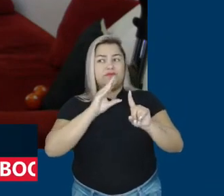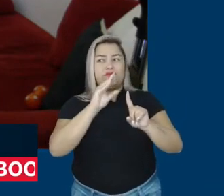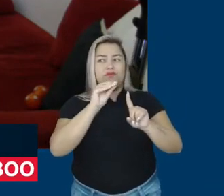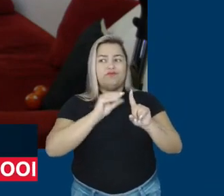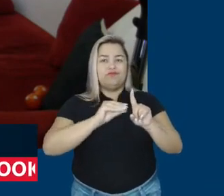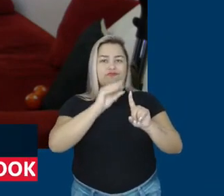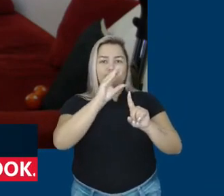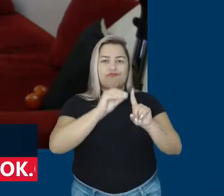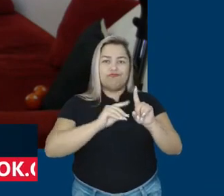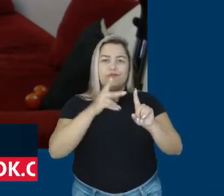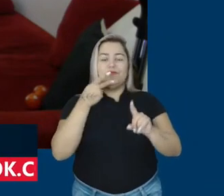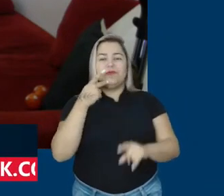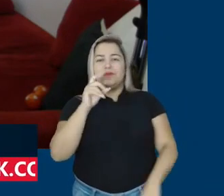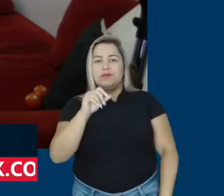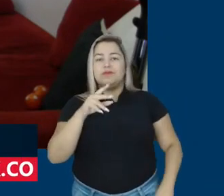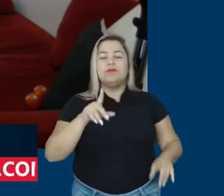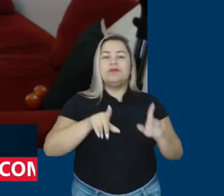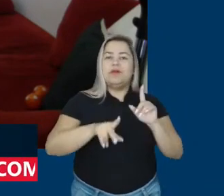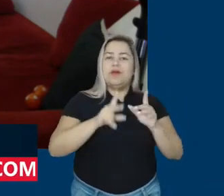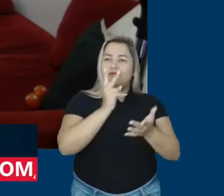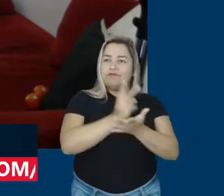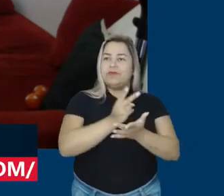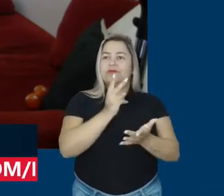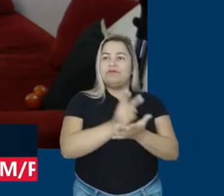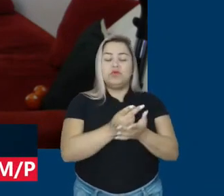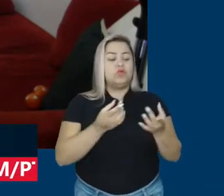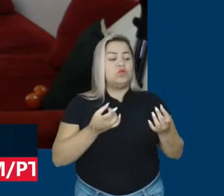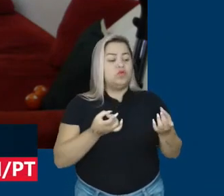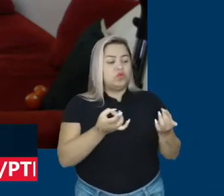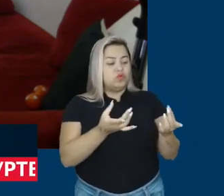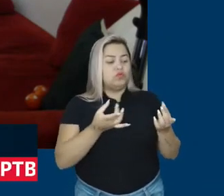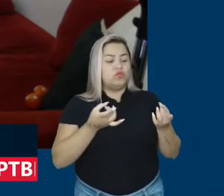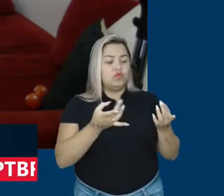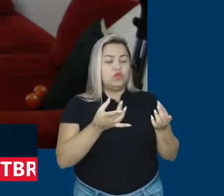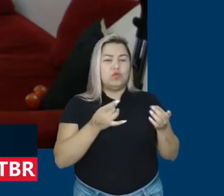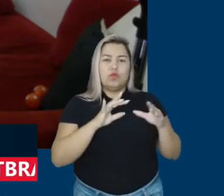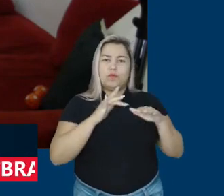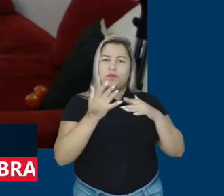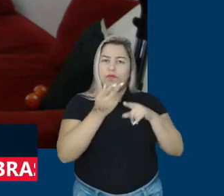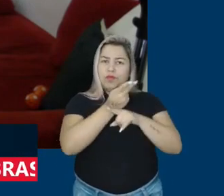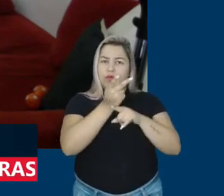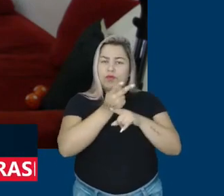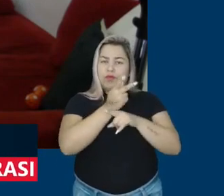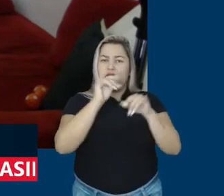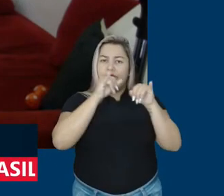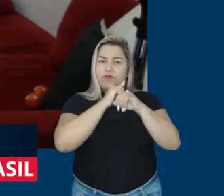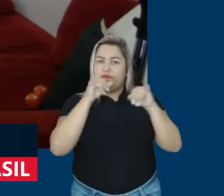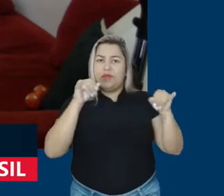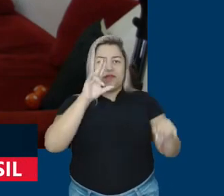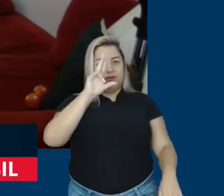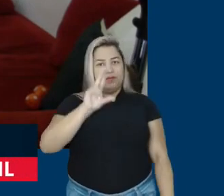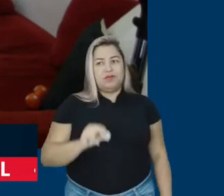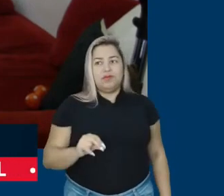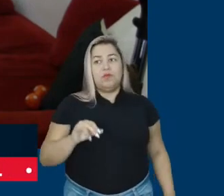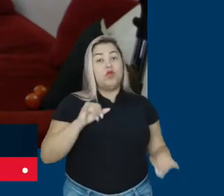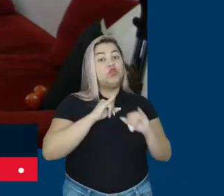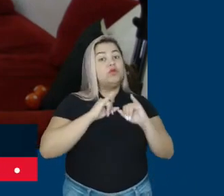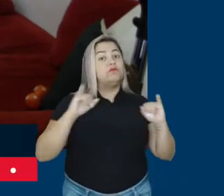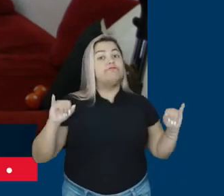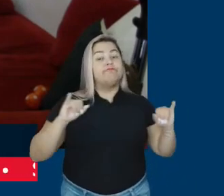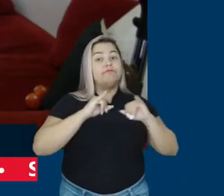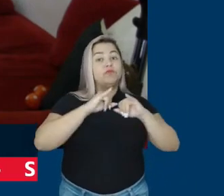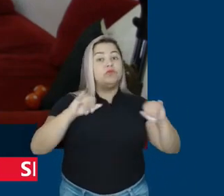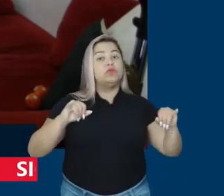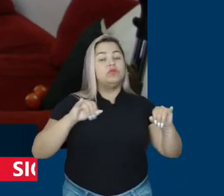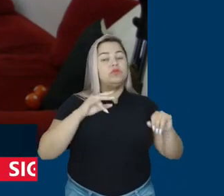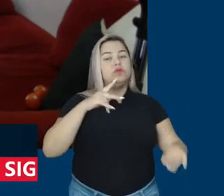o mínimo, já que ela mesma se vende como uma plataforma de busca de informação e não uma divulgadora de